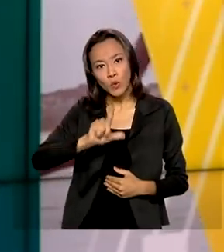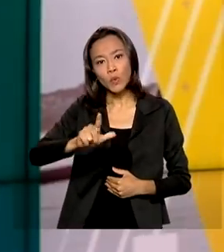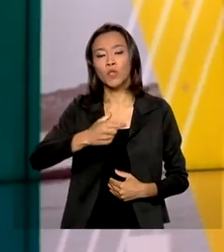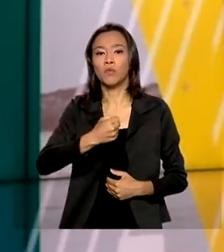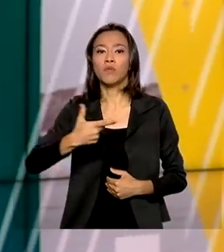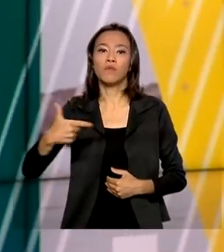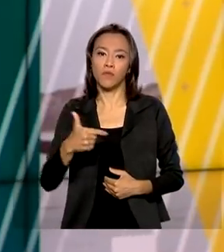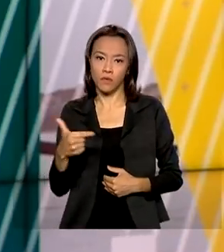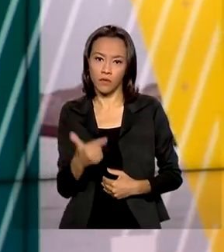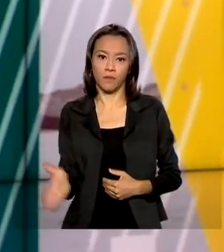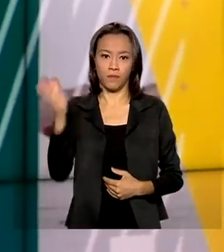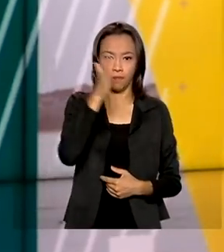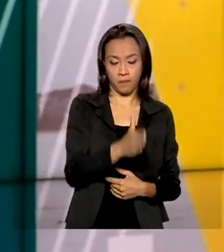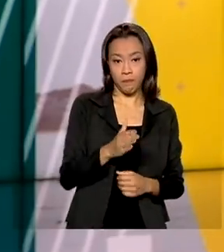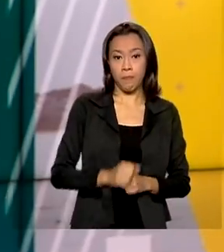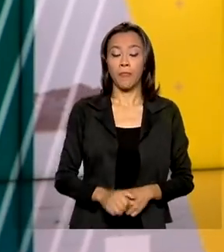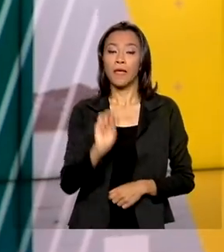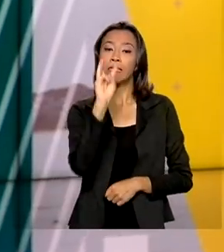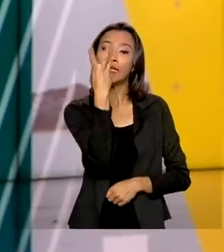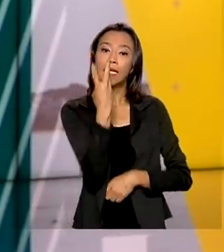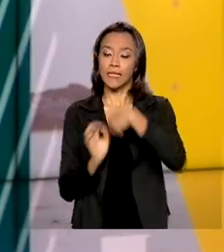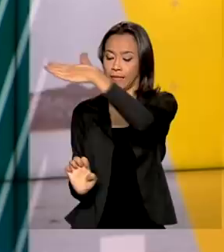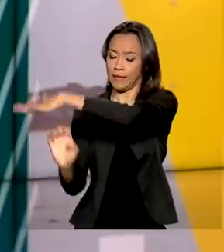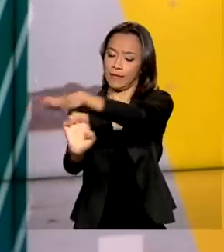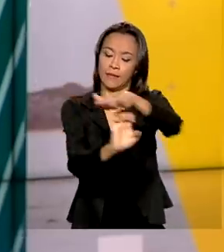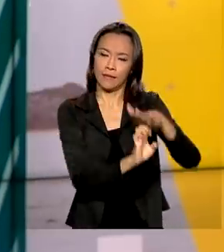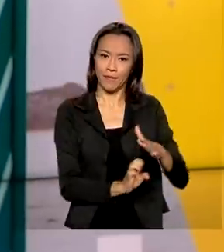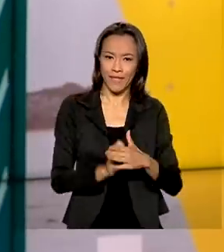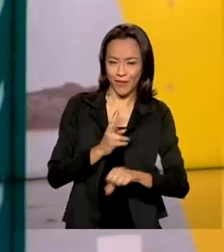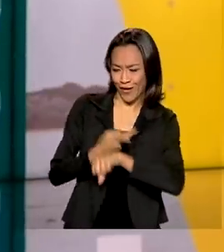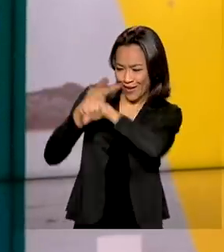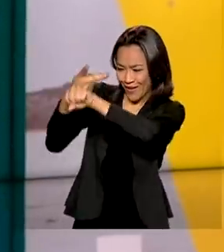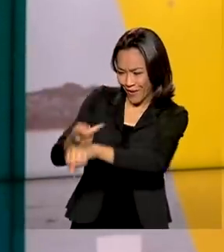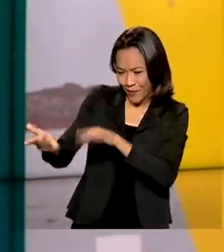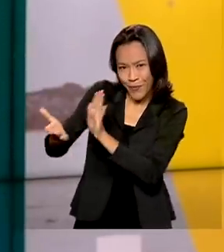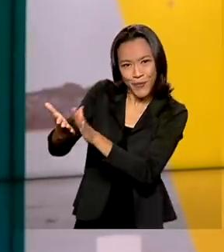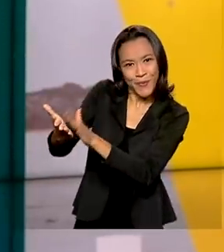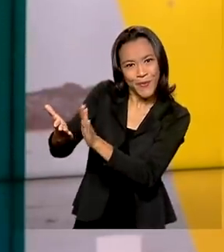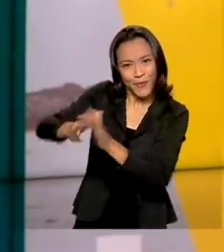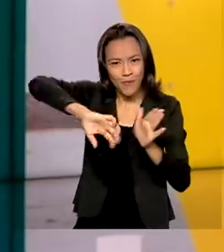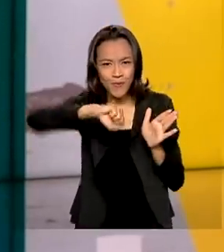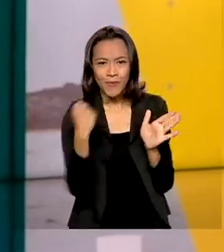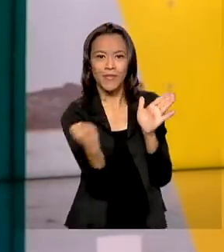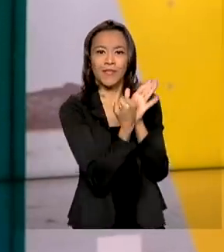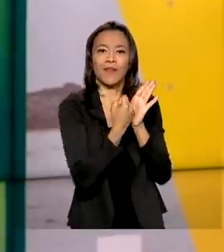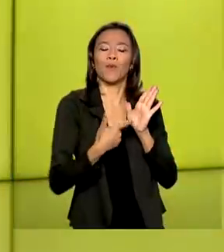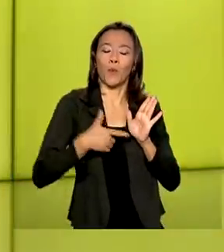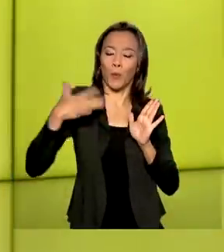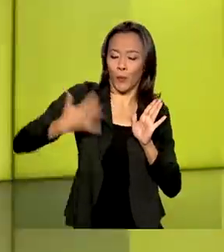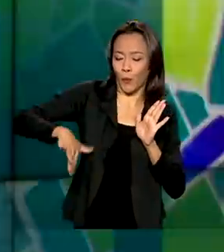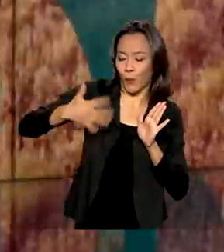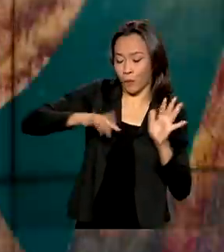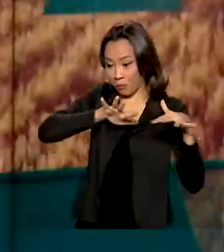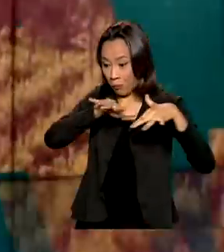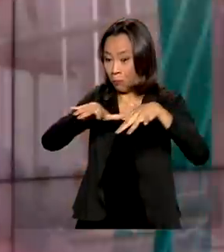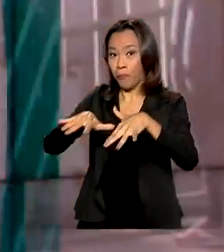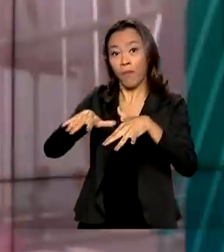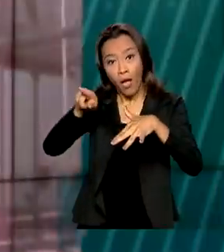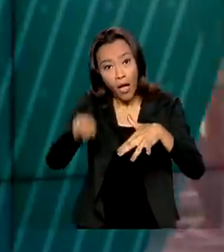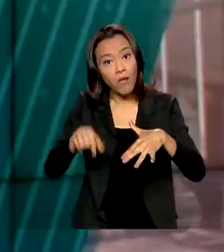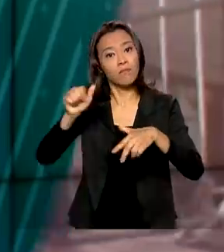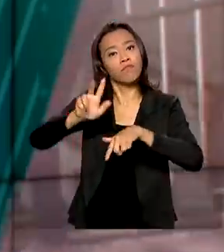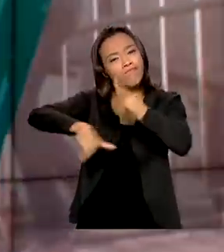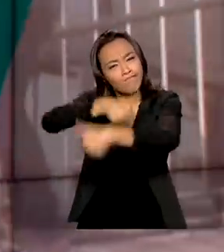Três empresas que atuam no setor público foram premiadas com o selo Infra Mais Integridade. O reconhecimento veio pela